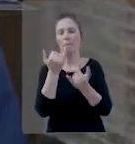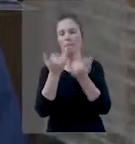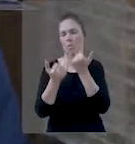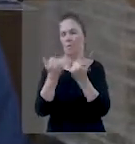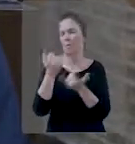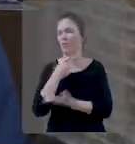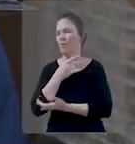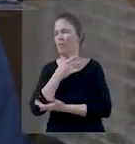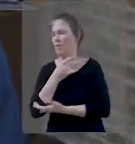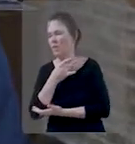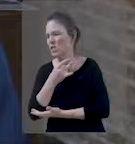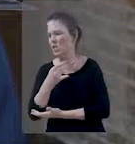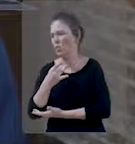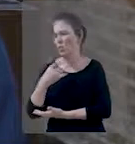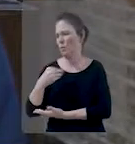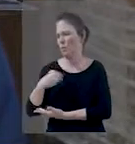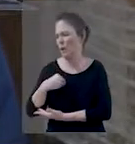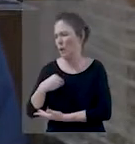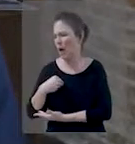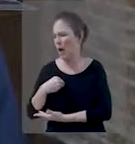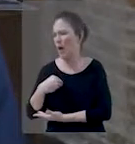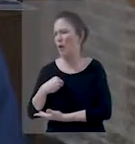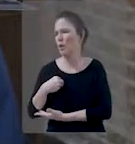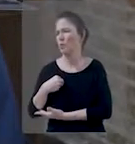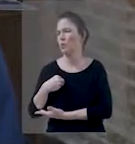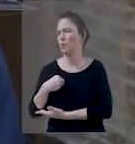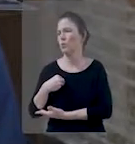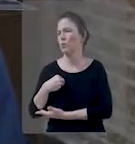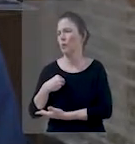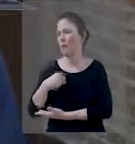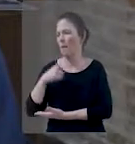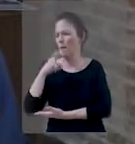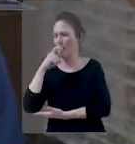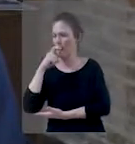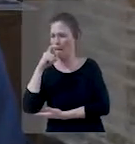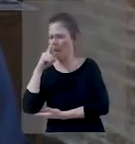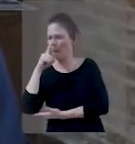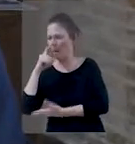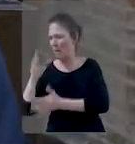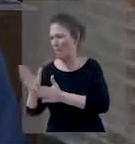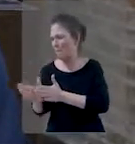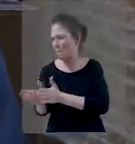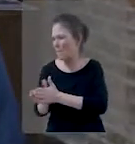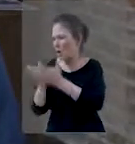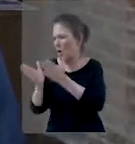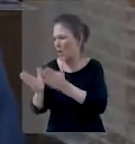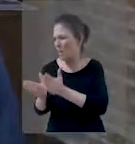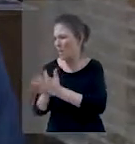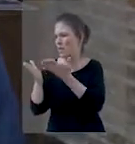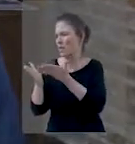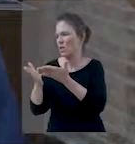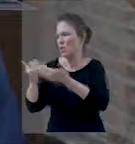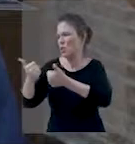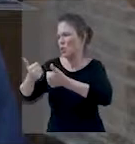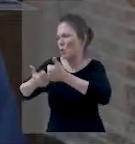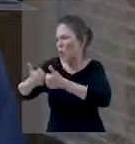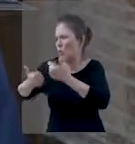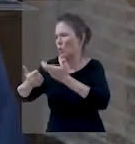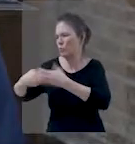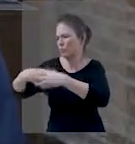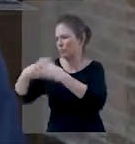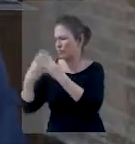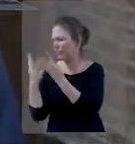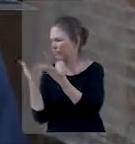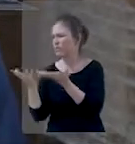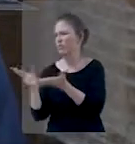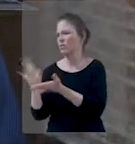provavelmente, por causa de vícios, de pecados, etc., de desvios dos pais, houve pobreza, causada pelo vício,